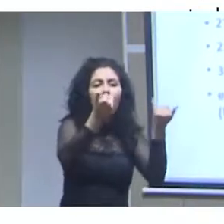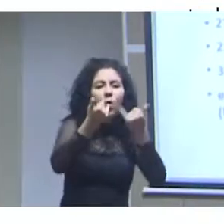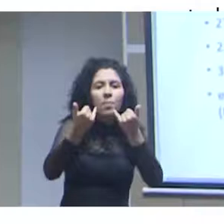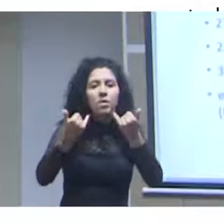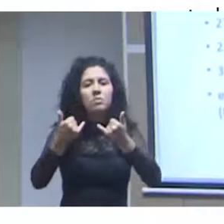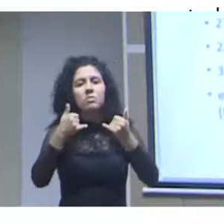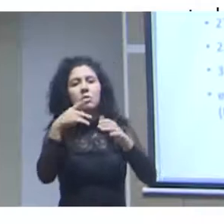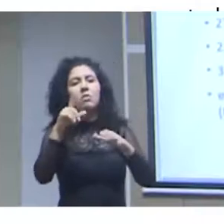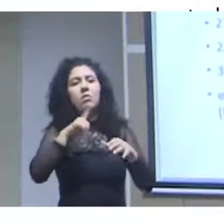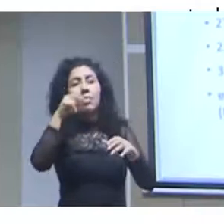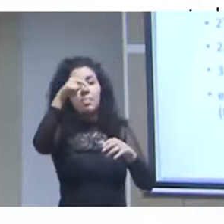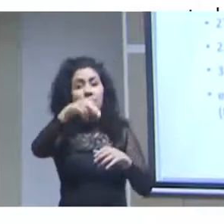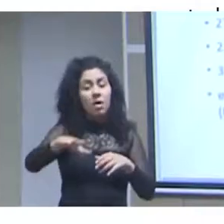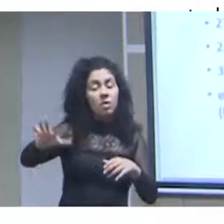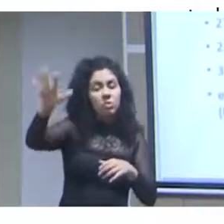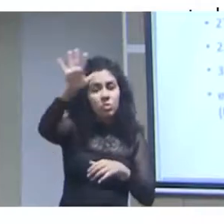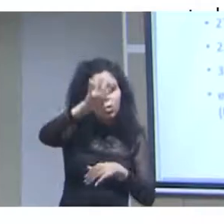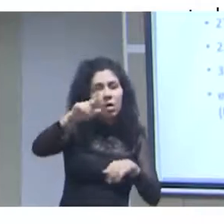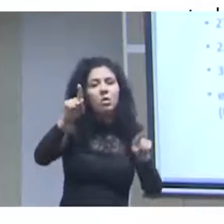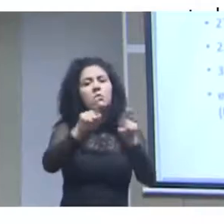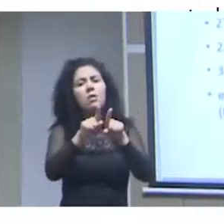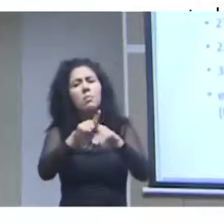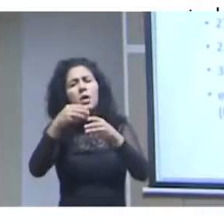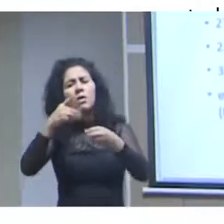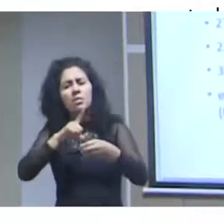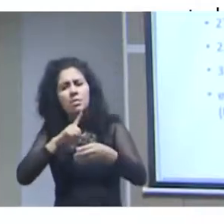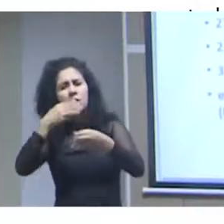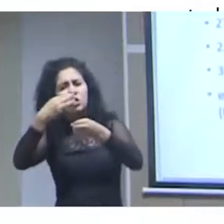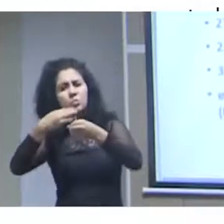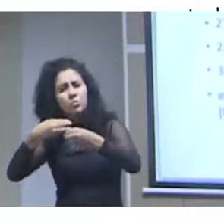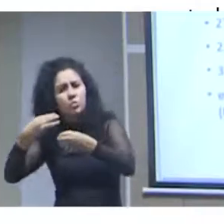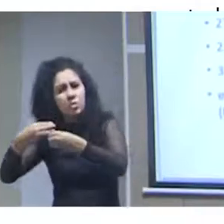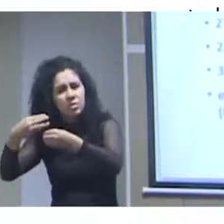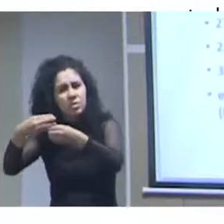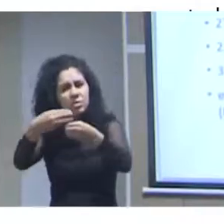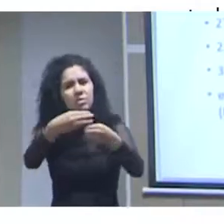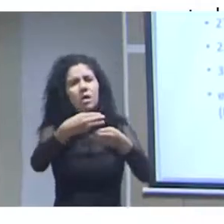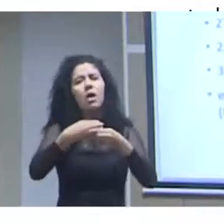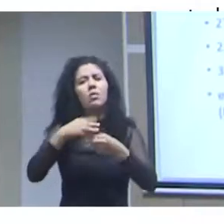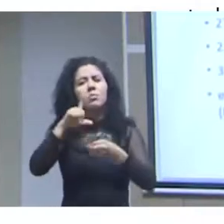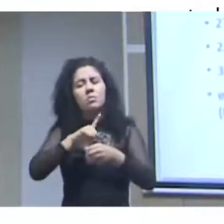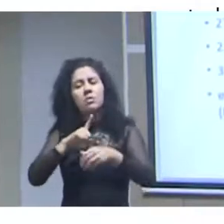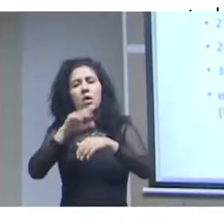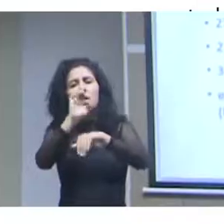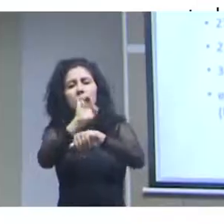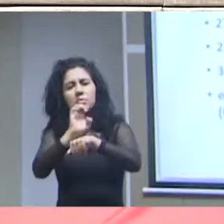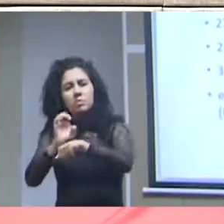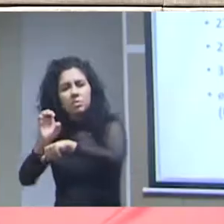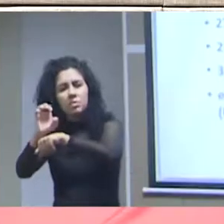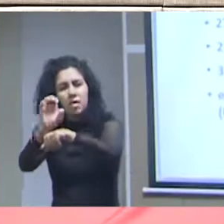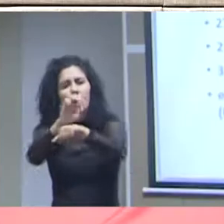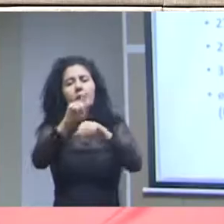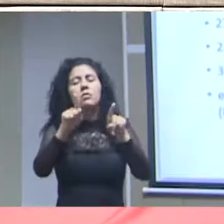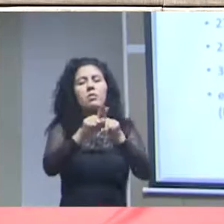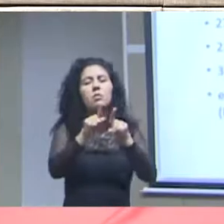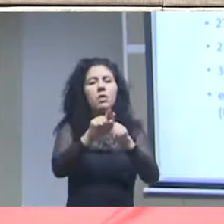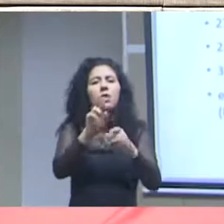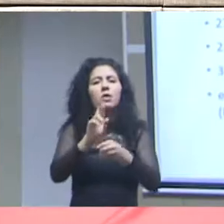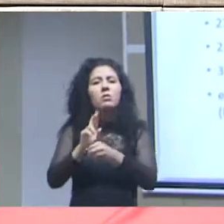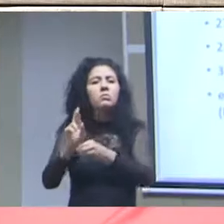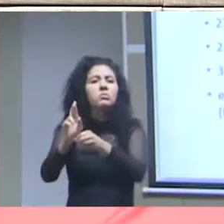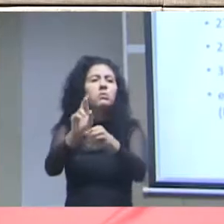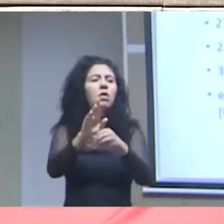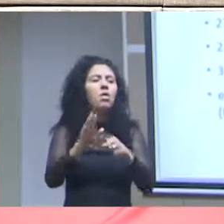a dados de municípios estados regiões metropolitanas RIDs que são as regiões